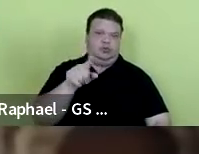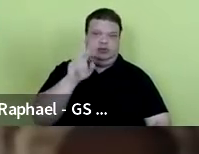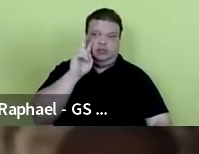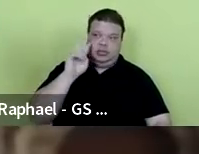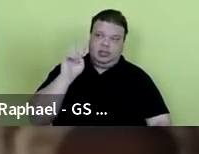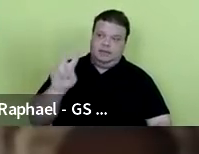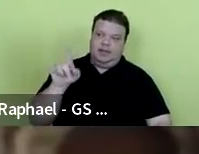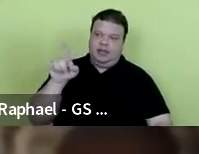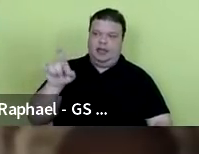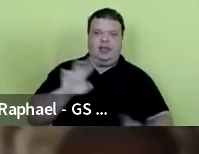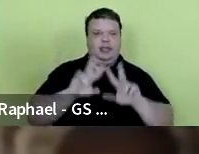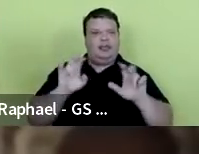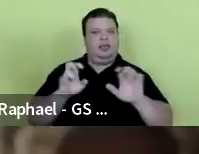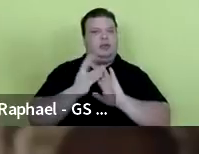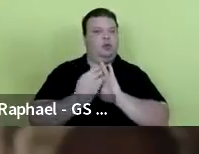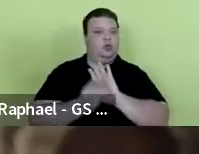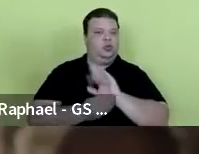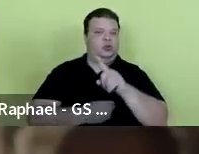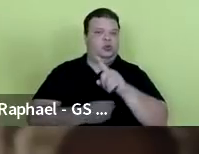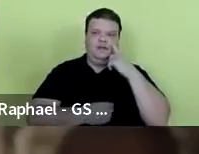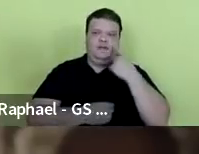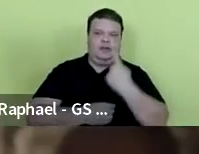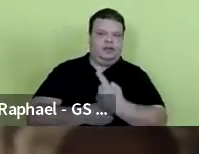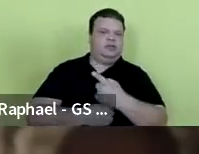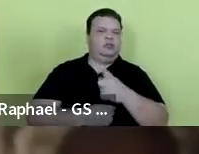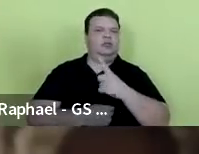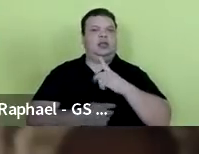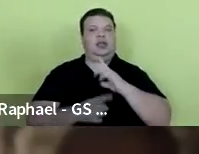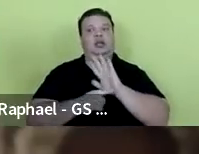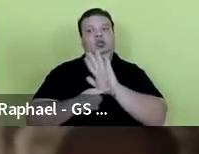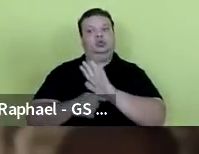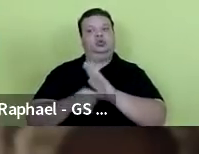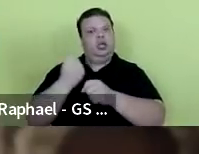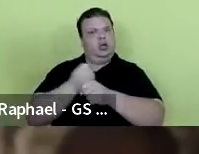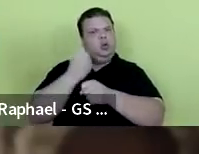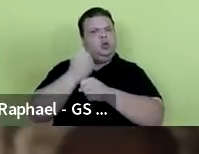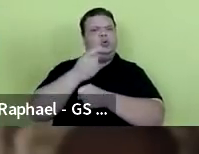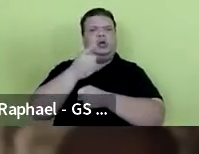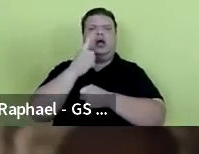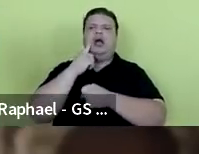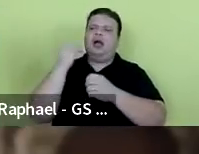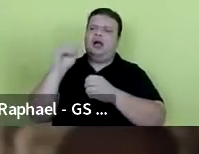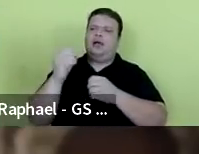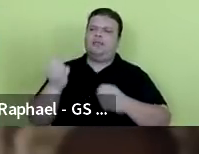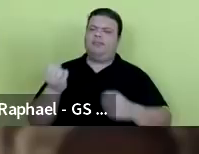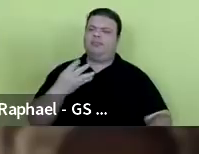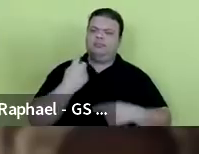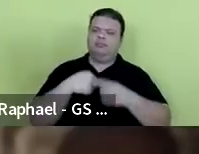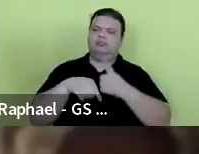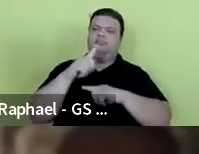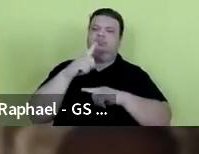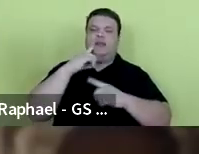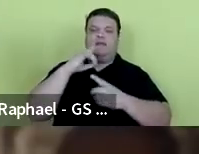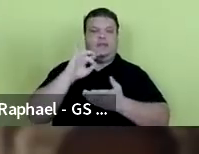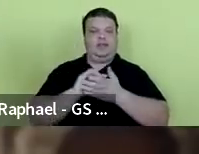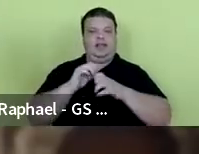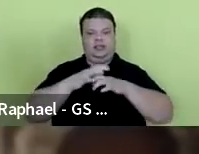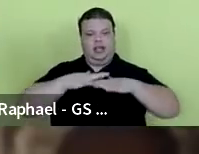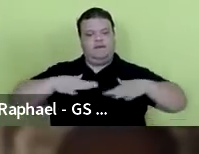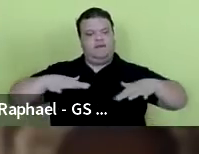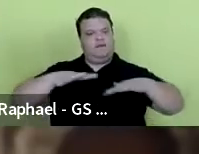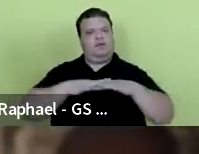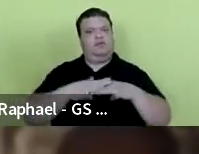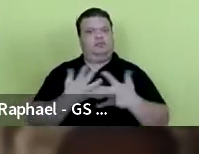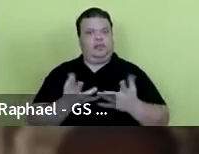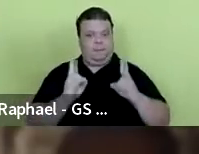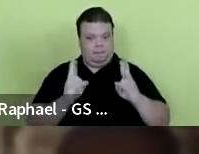os conteúdos que você está vendo, que você ajude a construir esse conteúdo, que você monte a verdade que está em volta de você. Da mesma